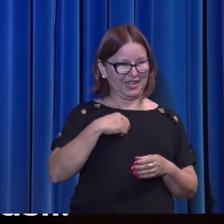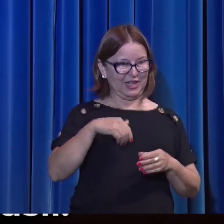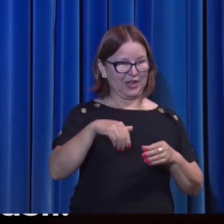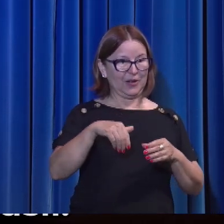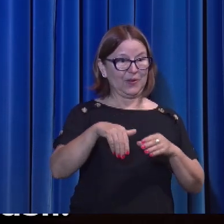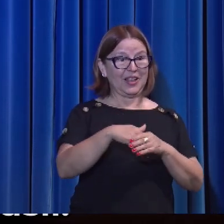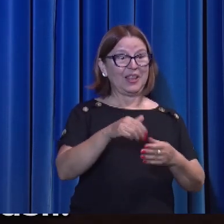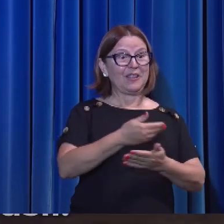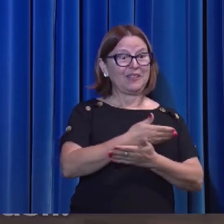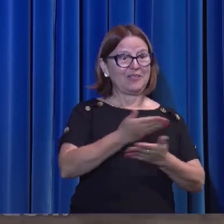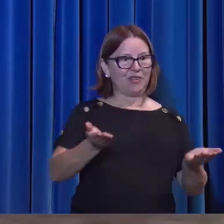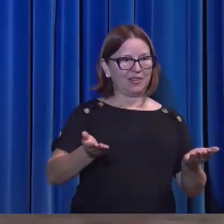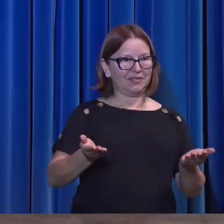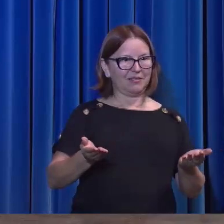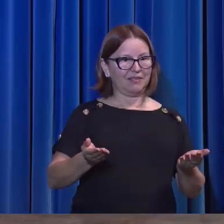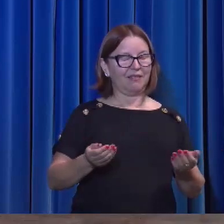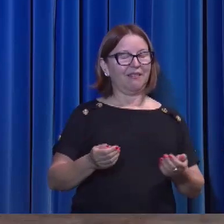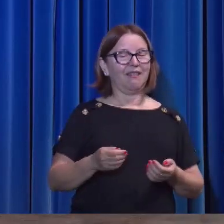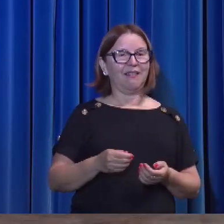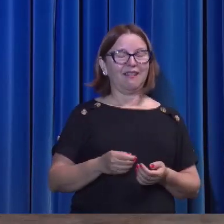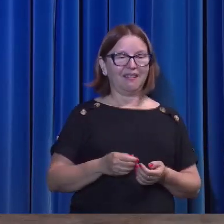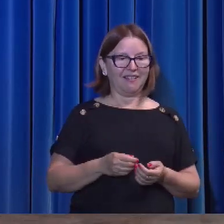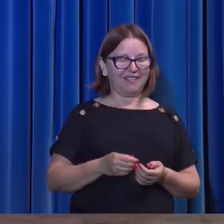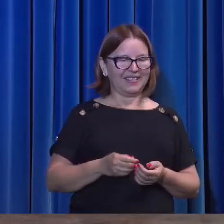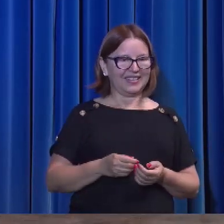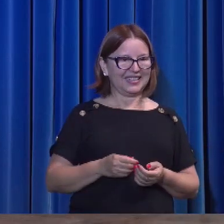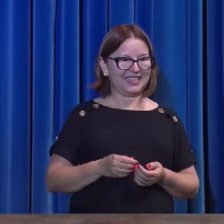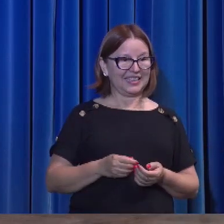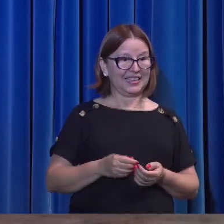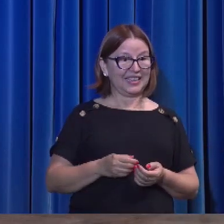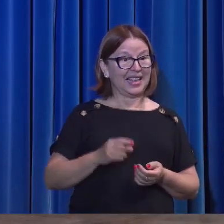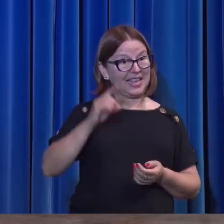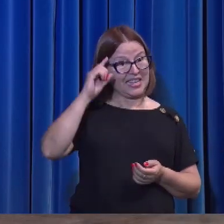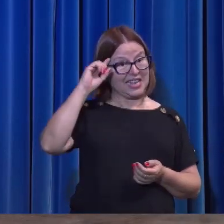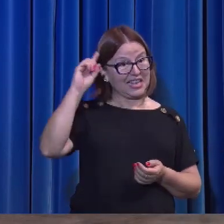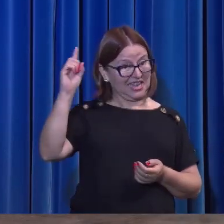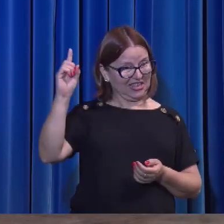Olha que coisa mais preciosa. Naquele dia,